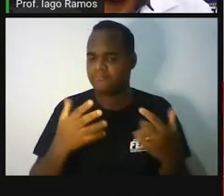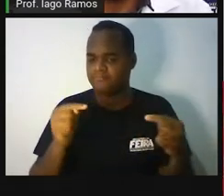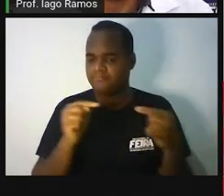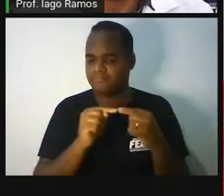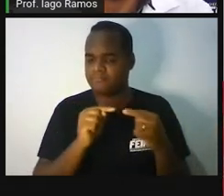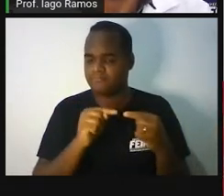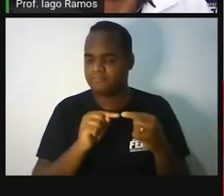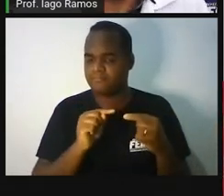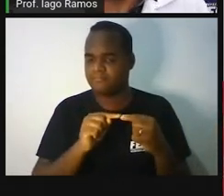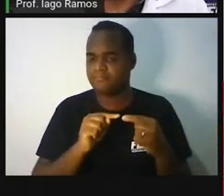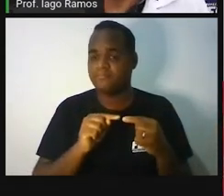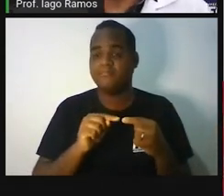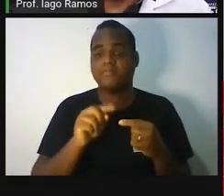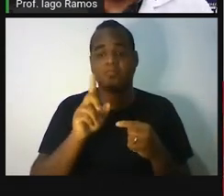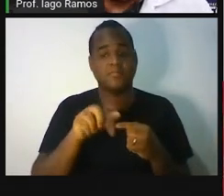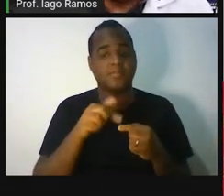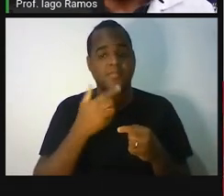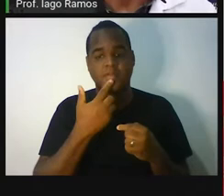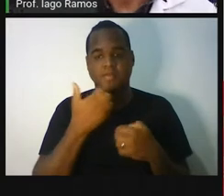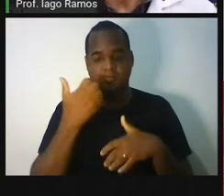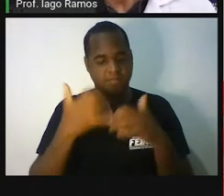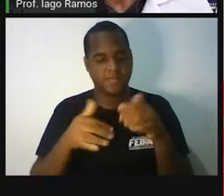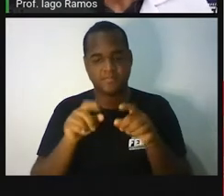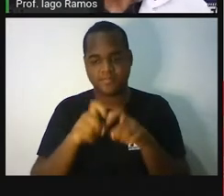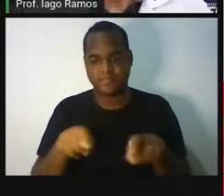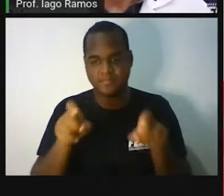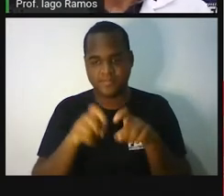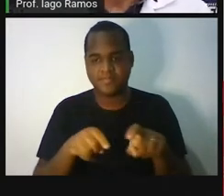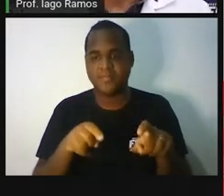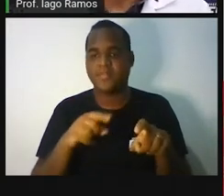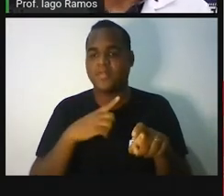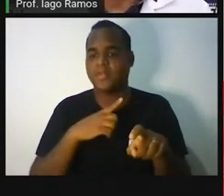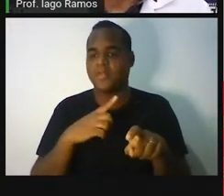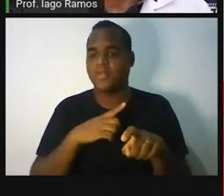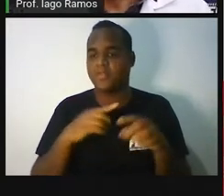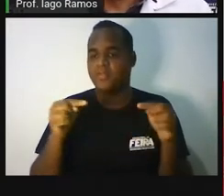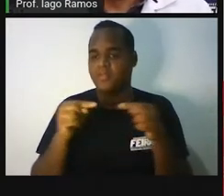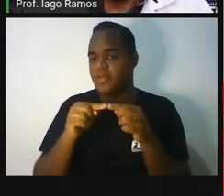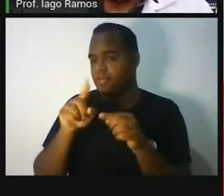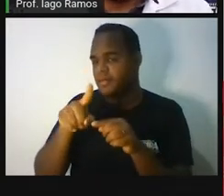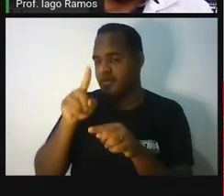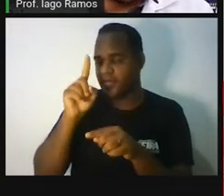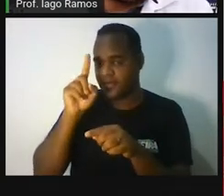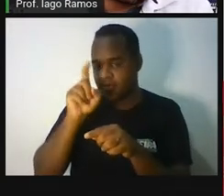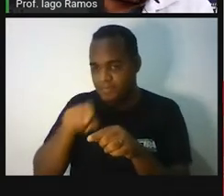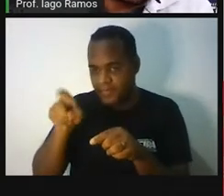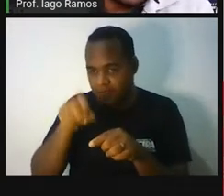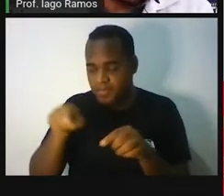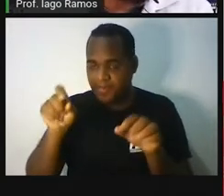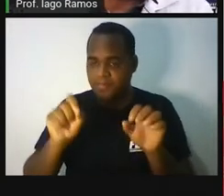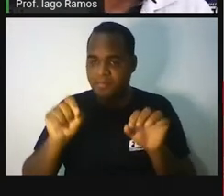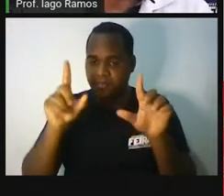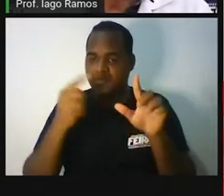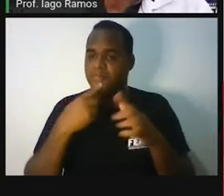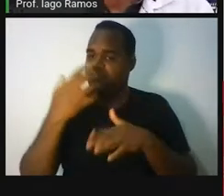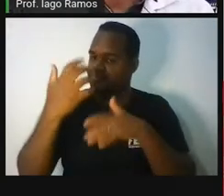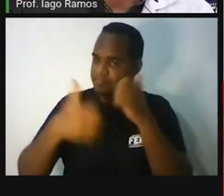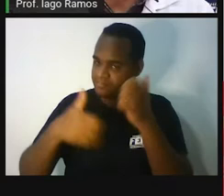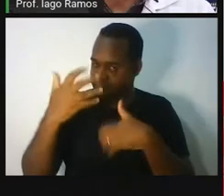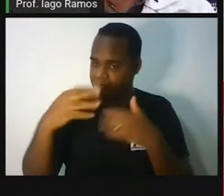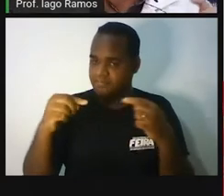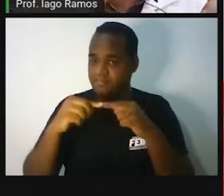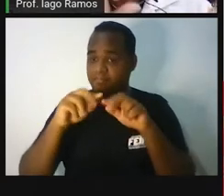Através desse material, que um material digital. É um material interativo. Por que interativo? Porque você interage com ele, ó.